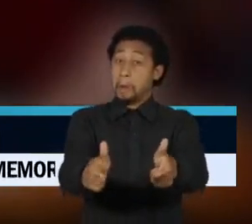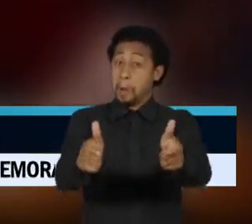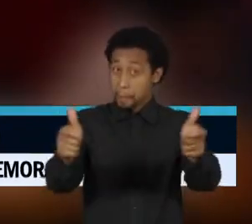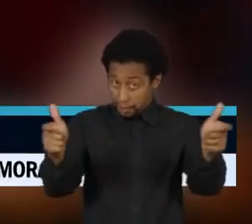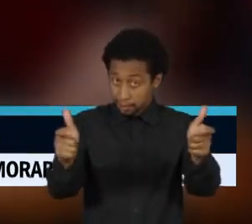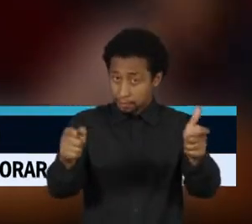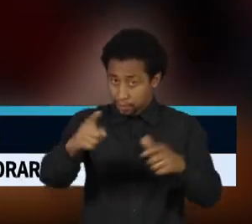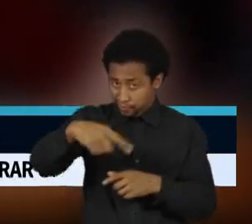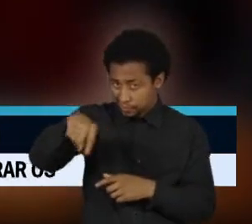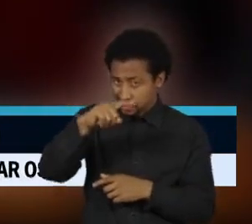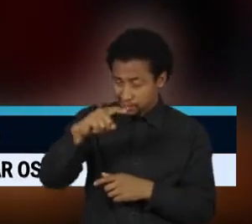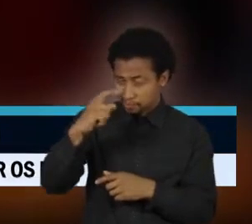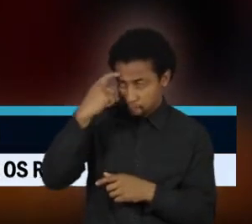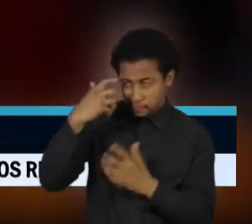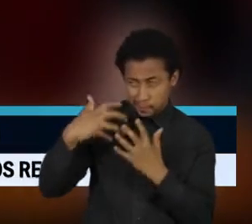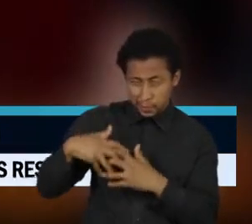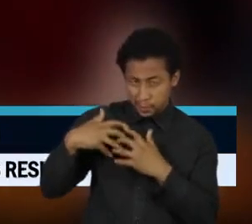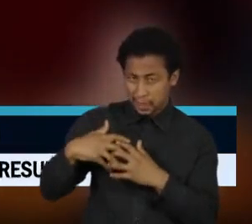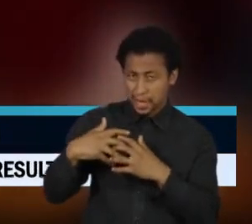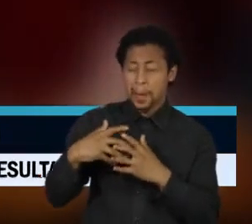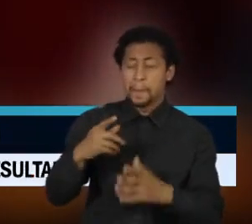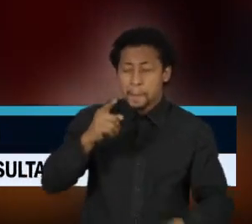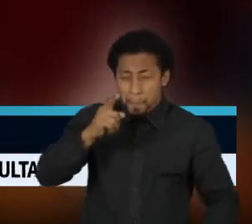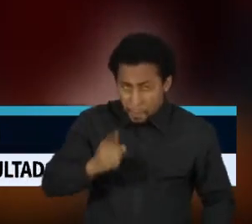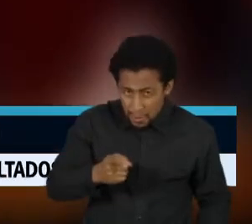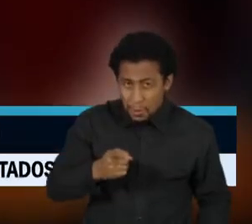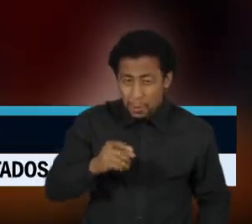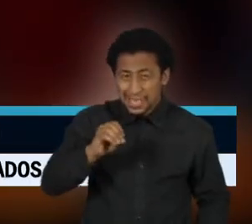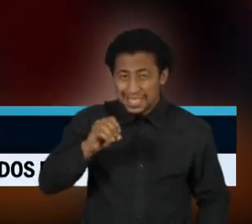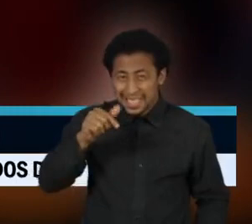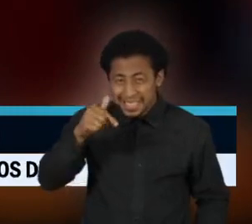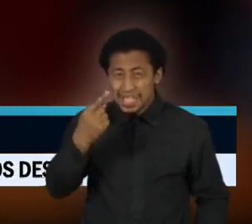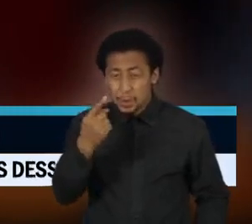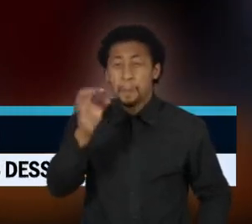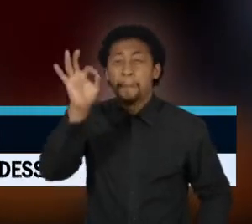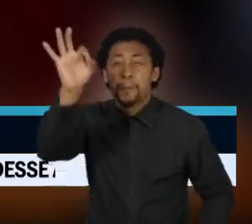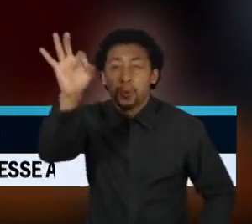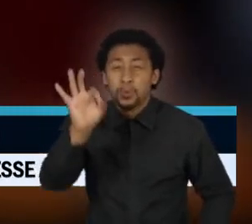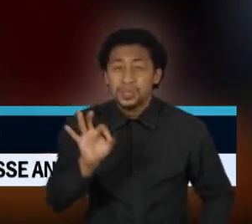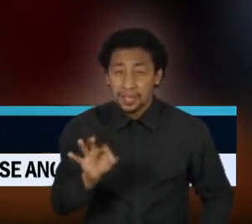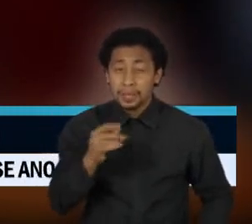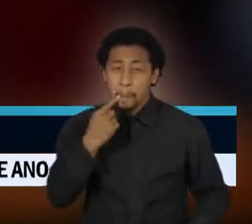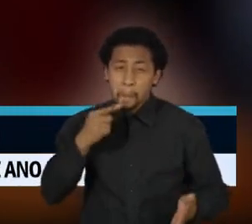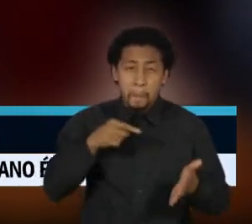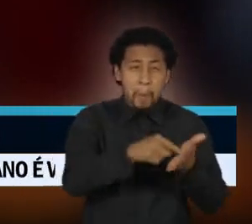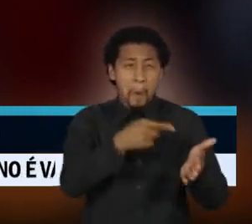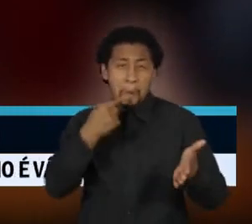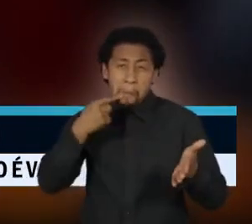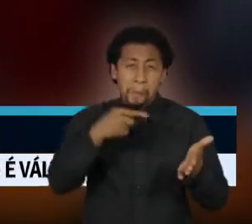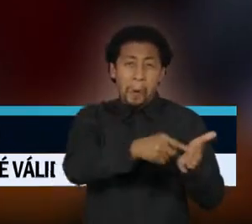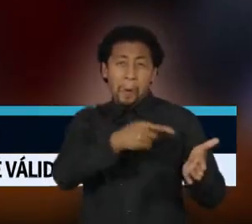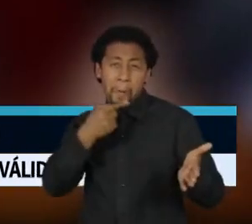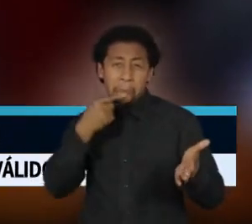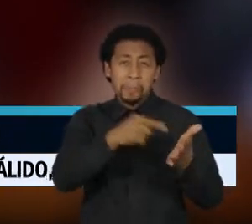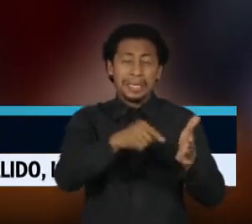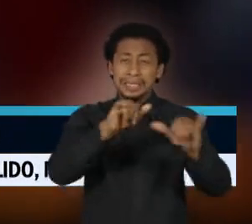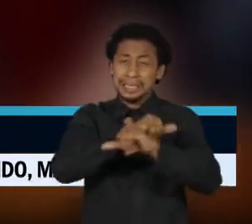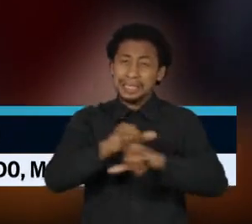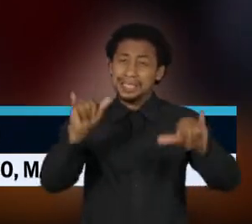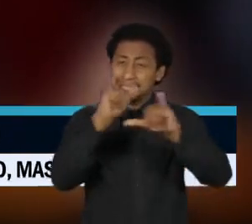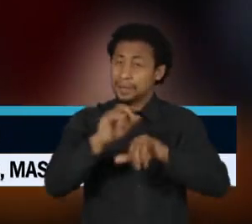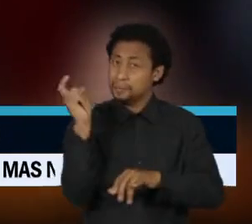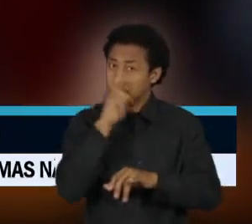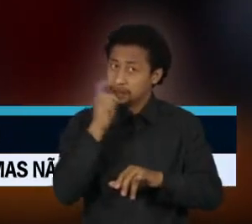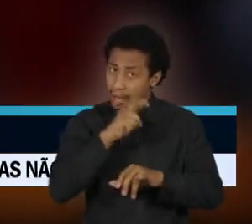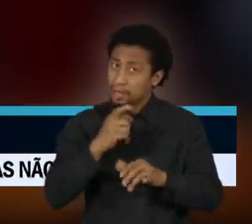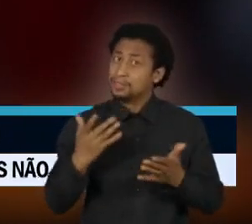.671% no volume de denúncias e desinformação encaminhadas às plataformas